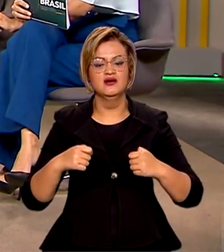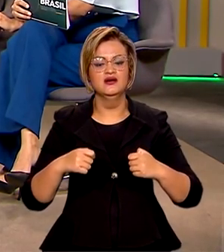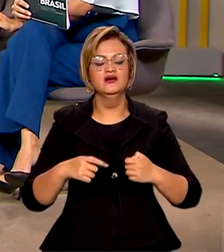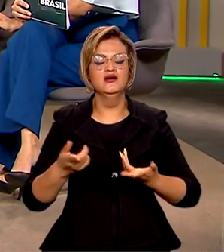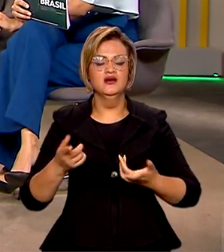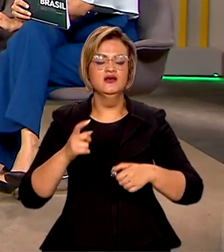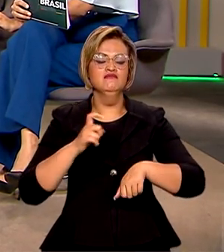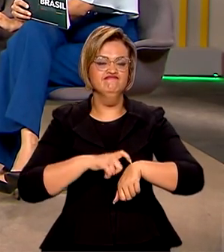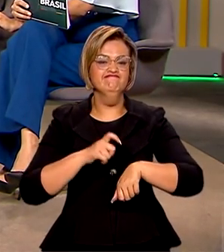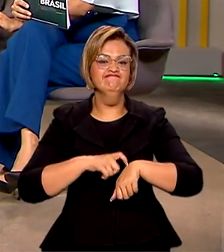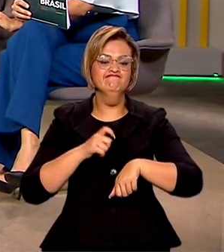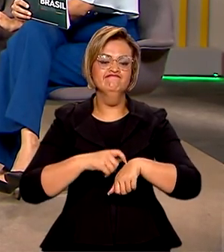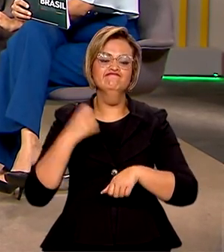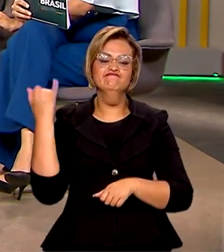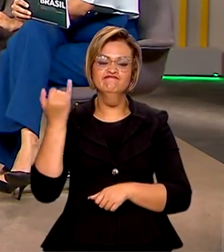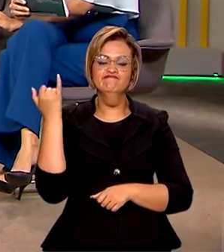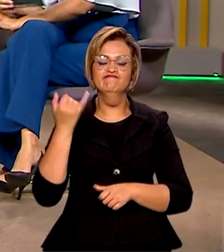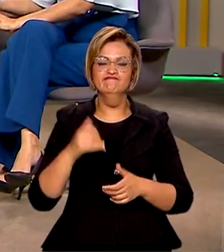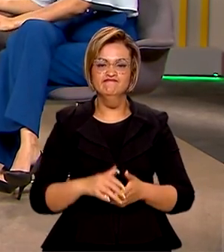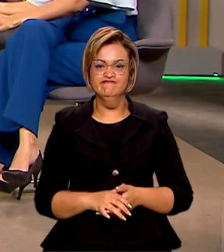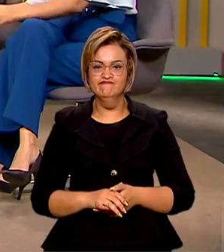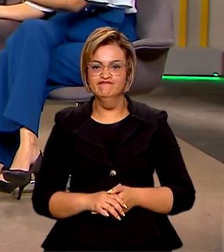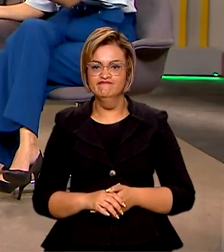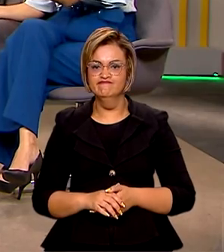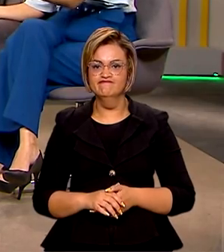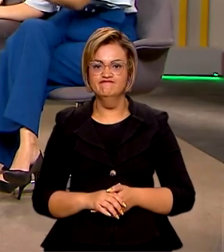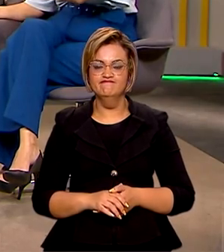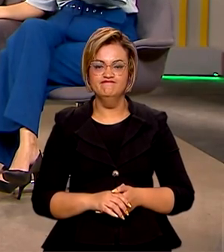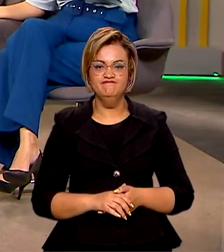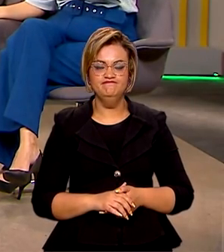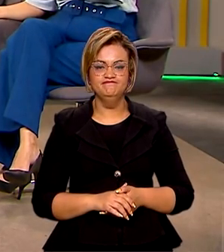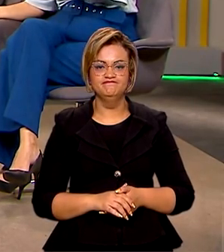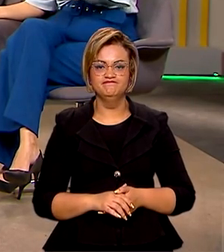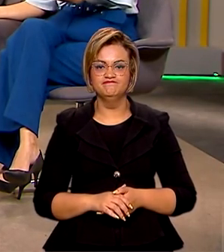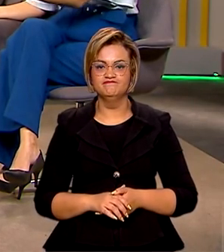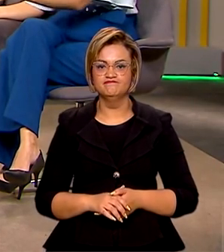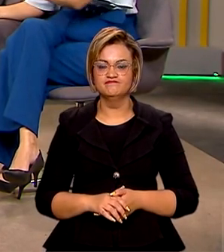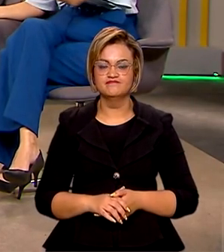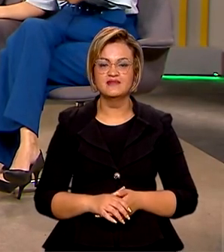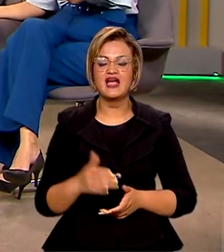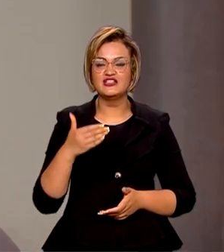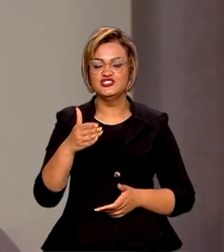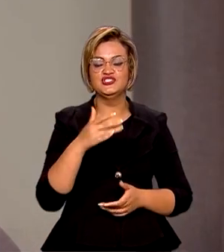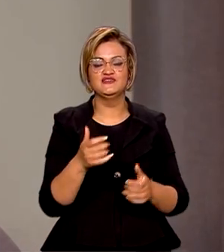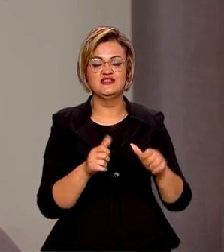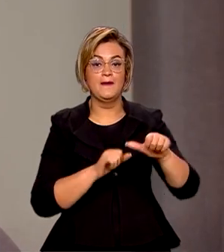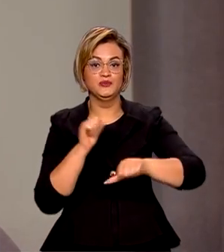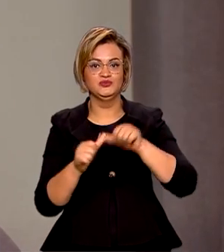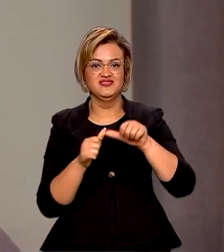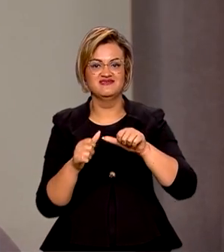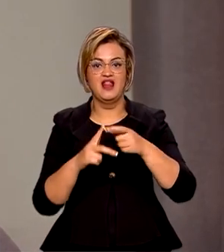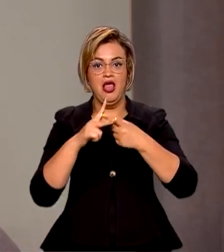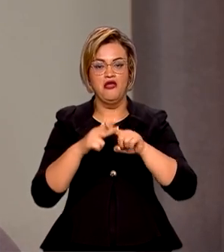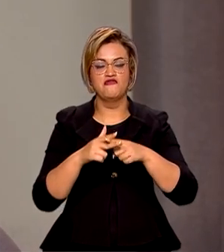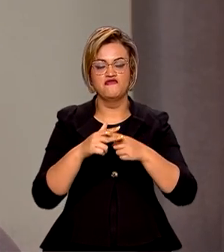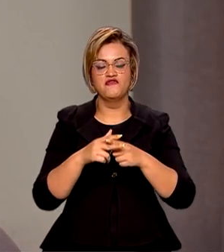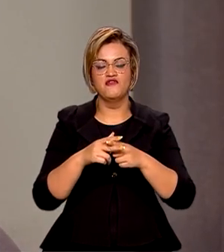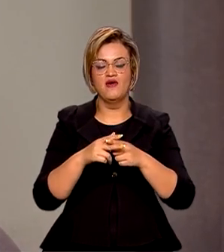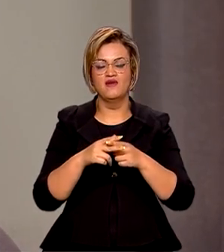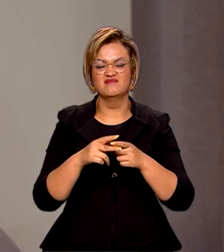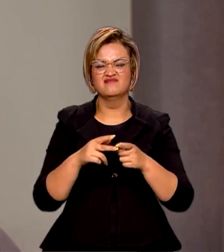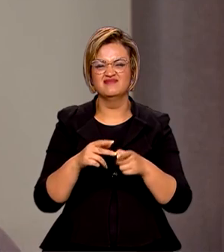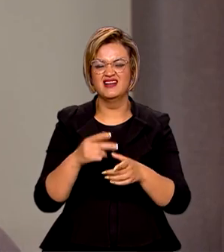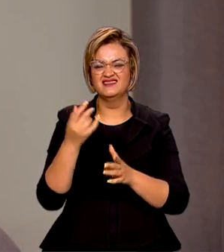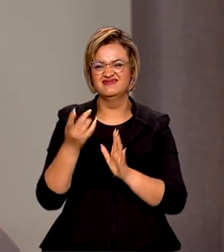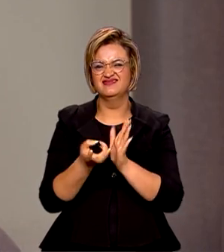momento muito importante para a nossa economia. E vem também aí no horizonte a reforma tributária, enfim, tudo pode contribuir aí para